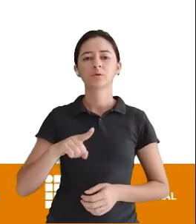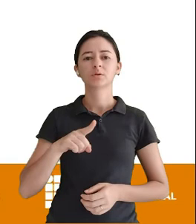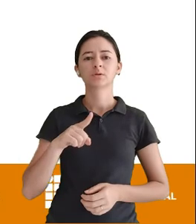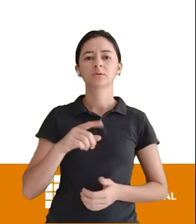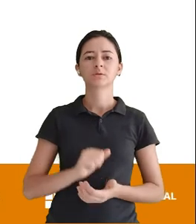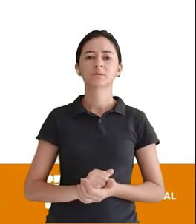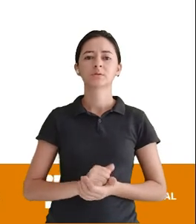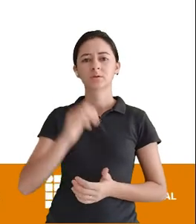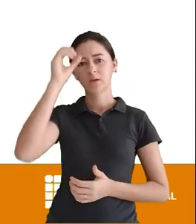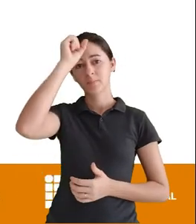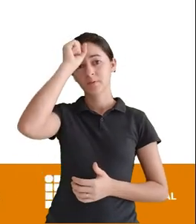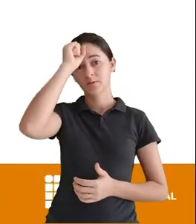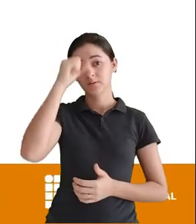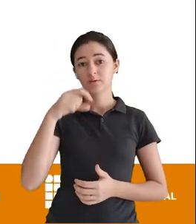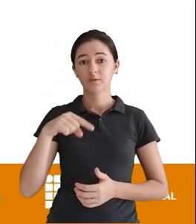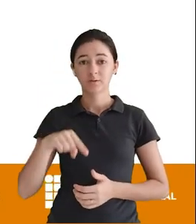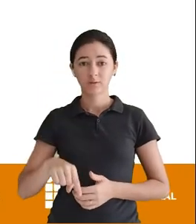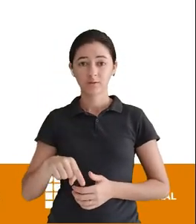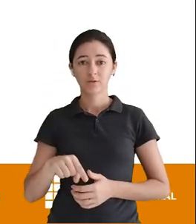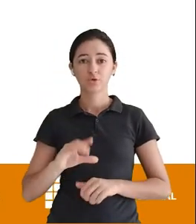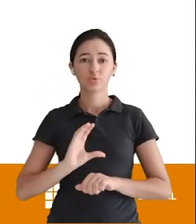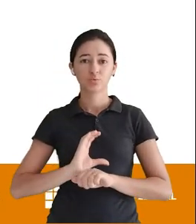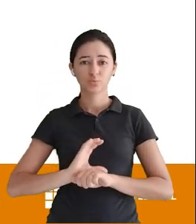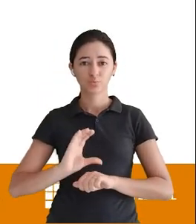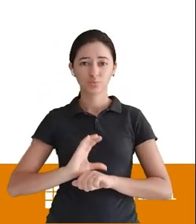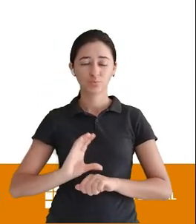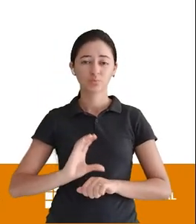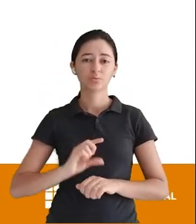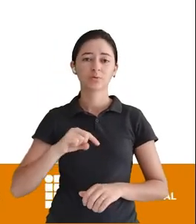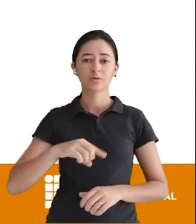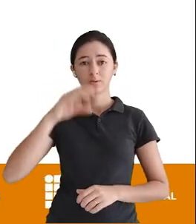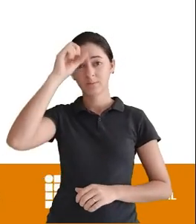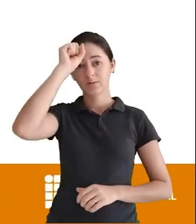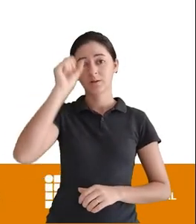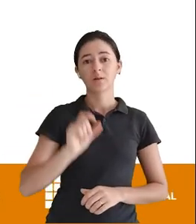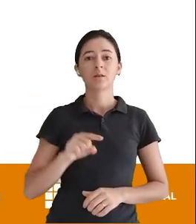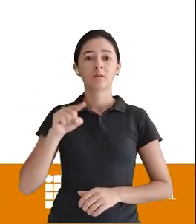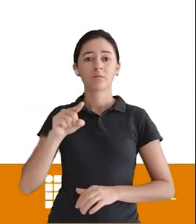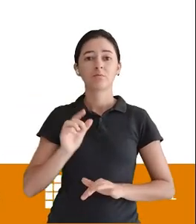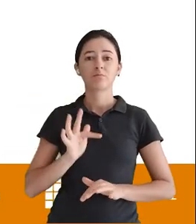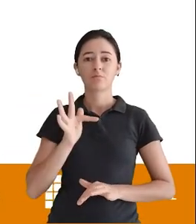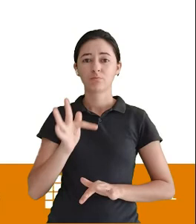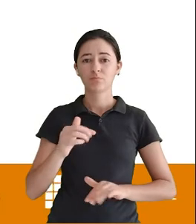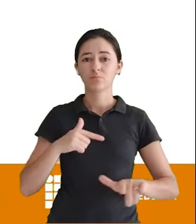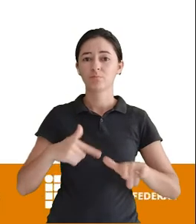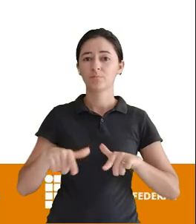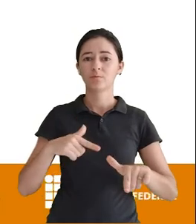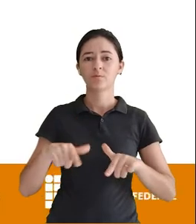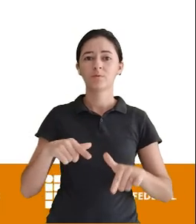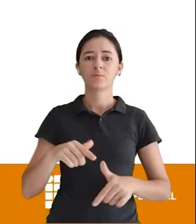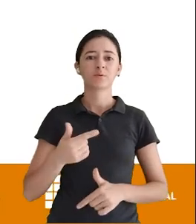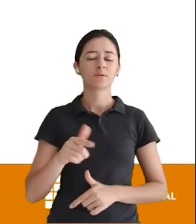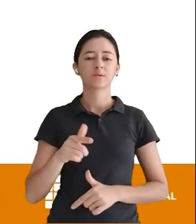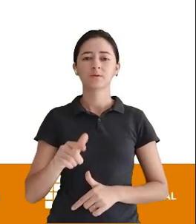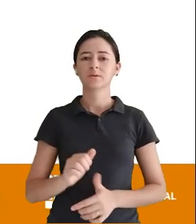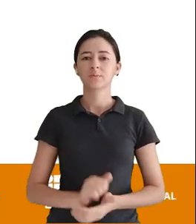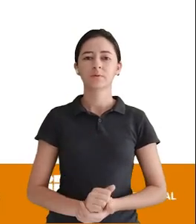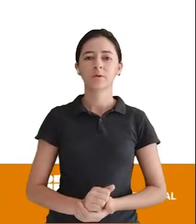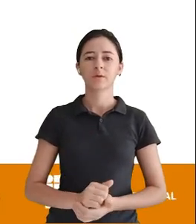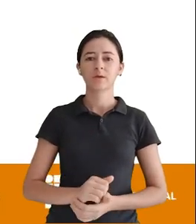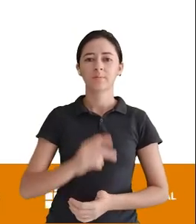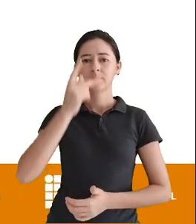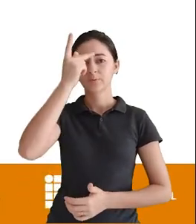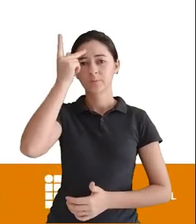DropTable Aqui no meio acadêmico Onde vocês estão aprendendo Lá no mercado de trabalho Possivelmente Vocês não tem nem acesso Os